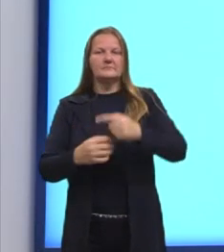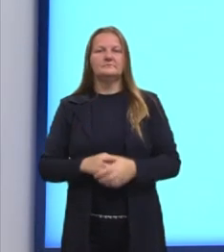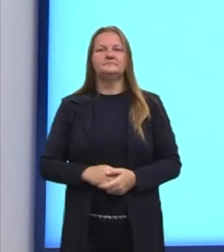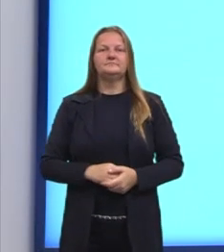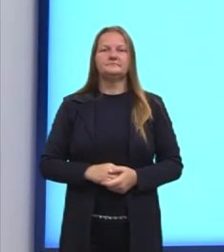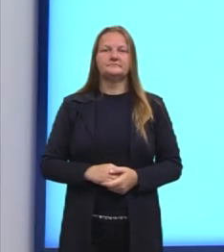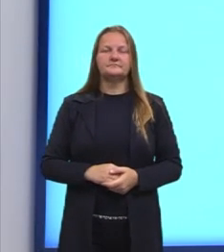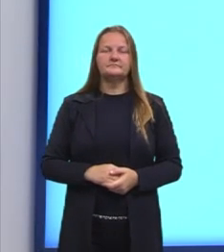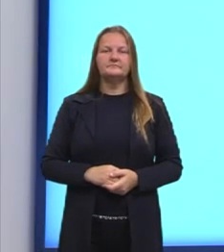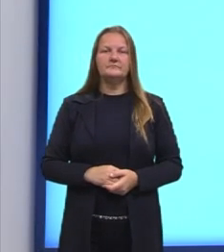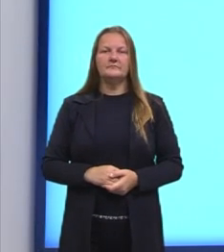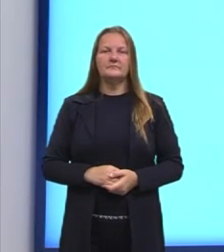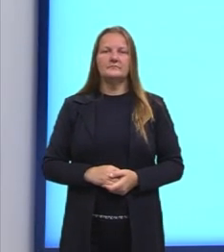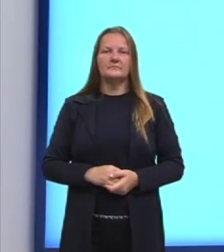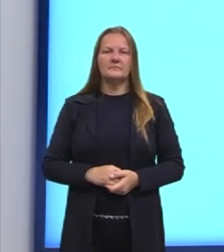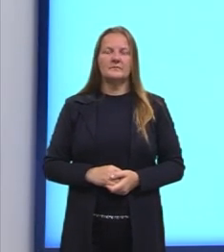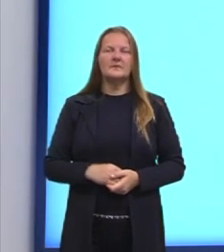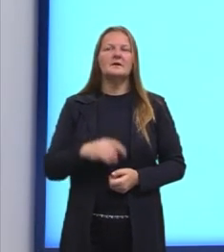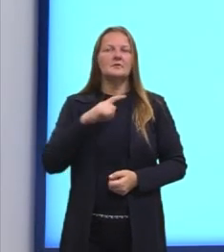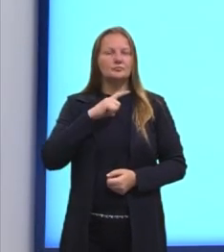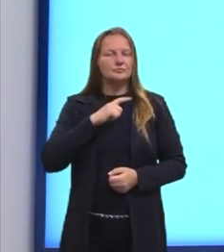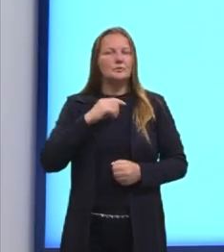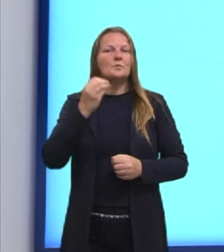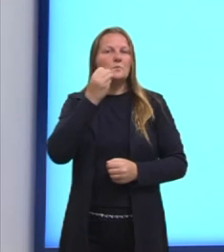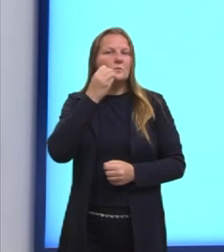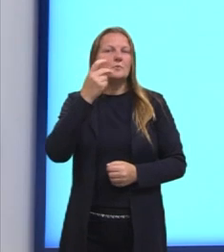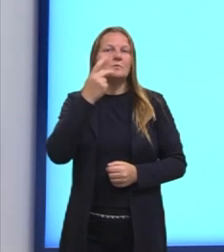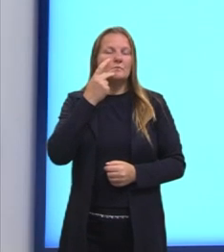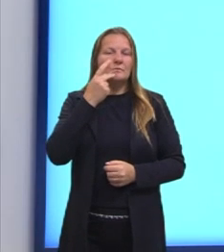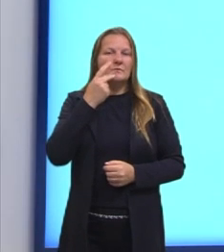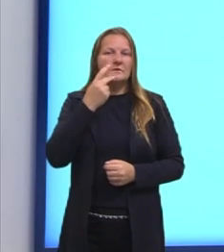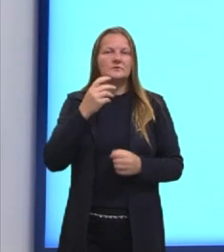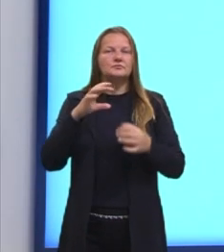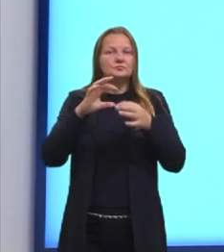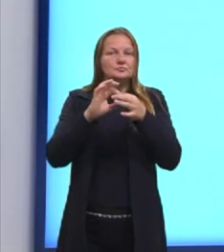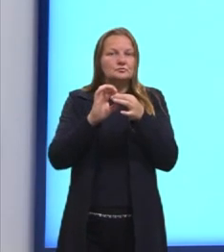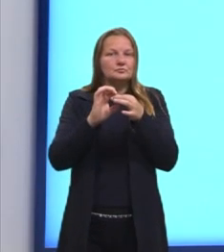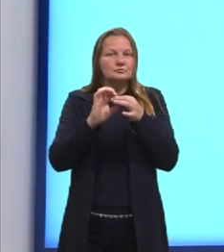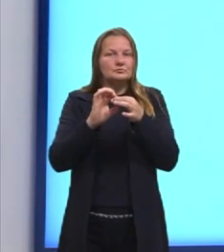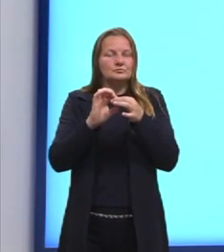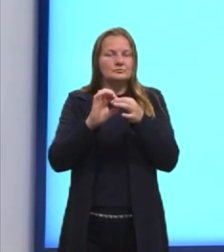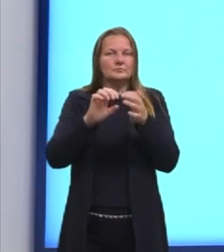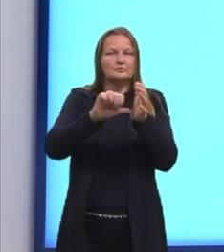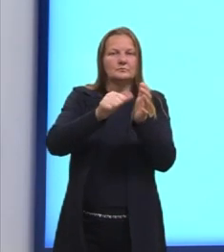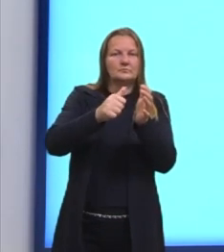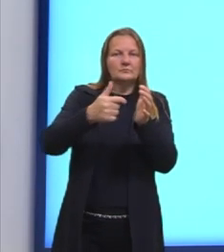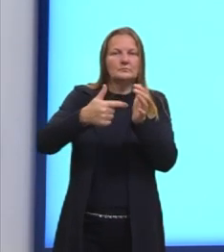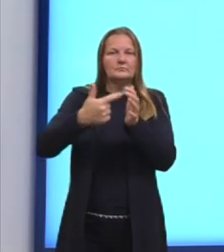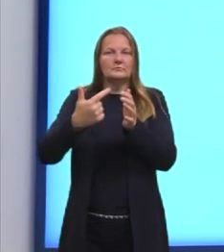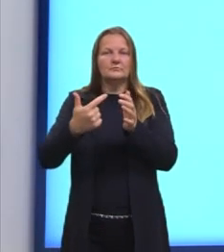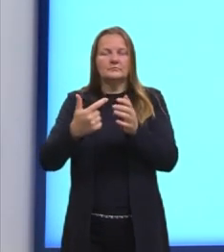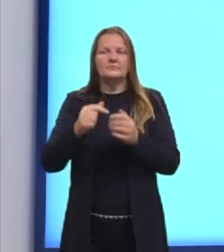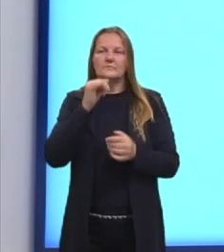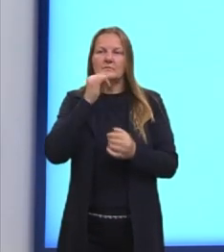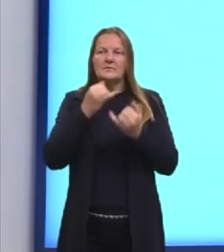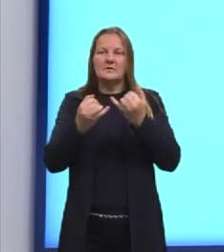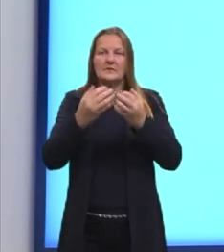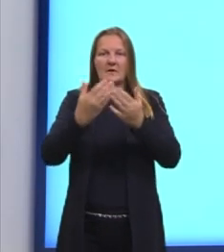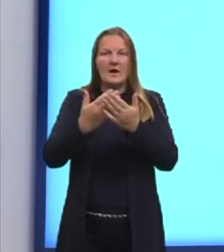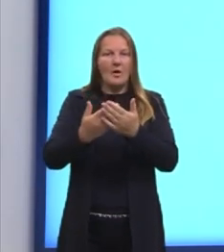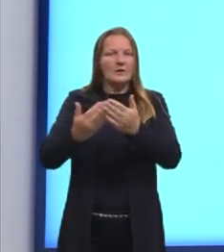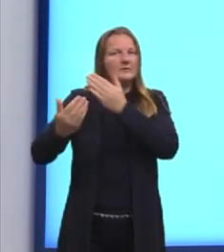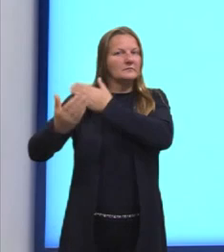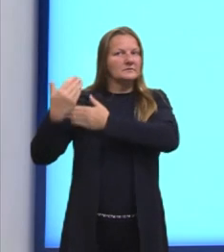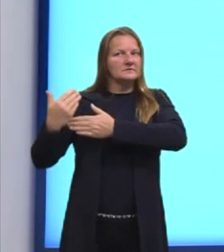como nós colocamos. Essa seria a nossa probabilidade condicional, nós vimos um exemplo bem rapidinho no final da aula